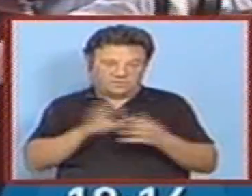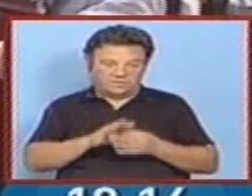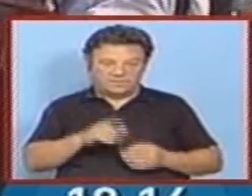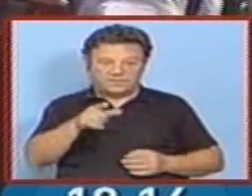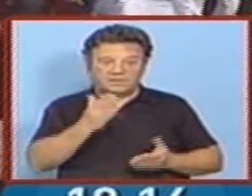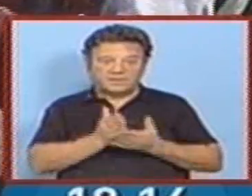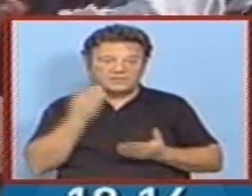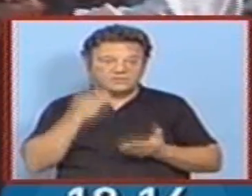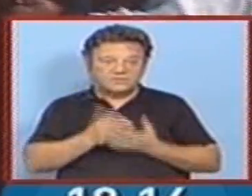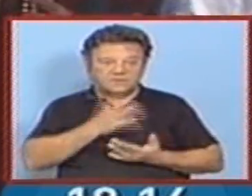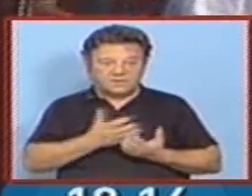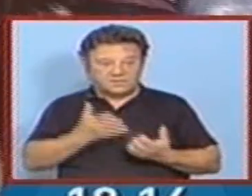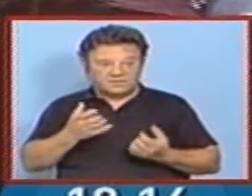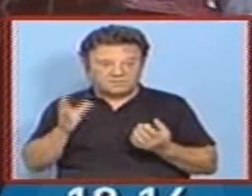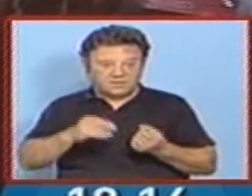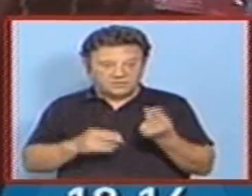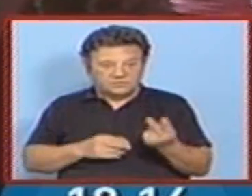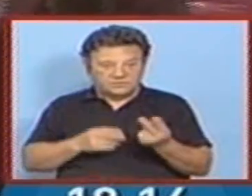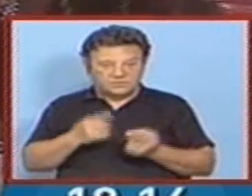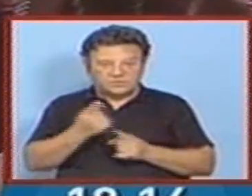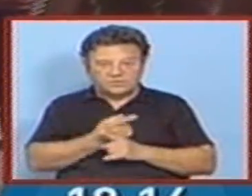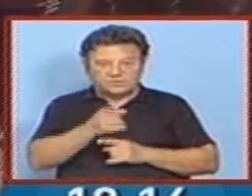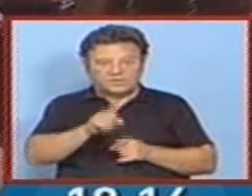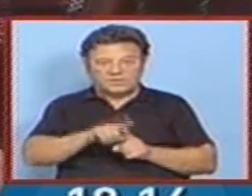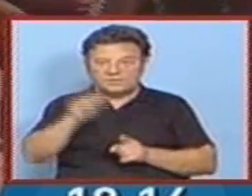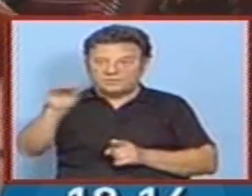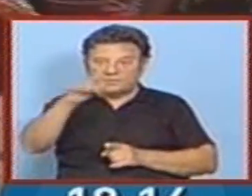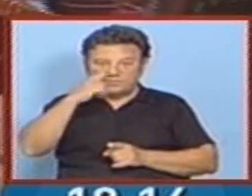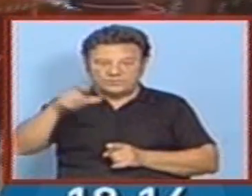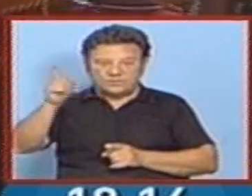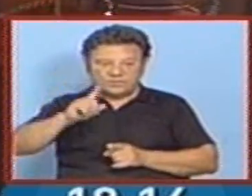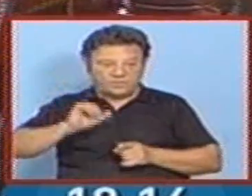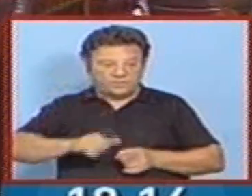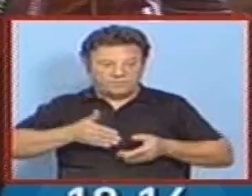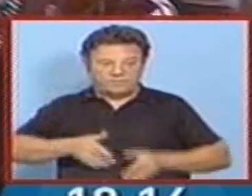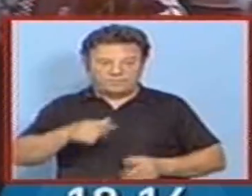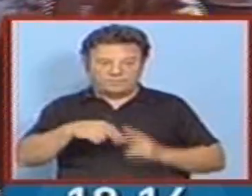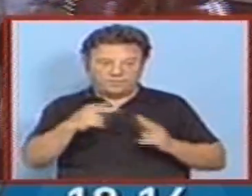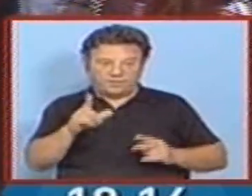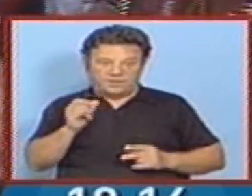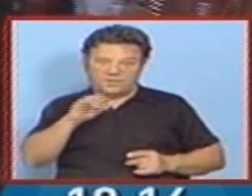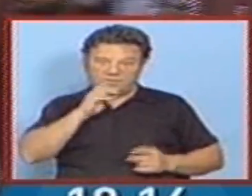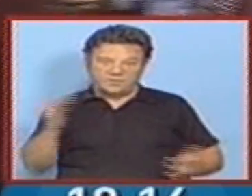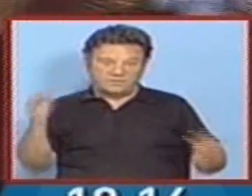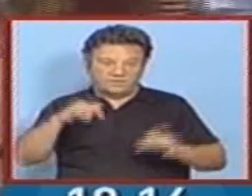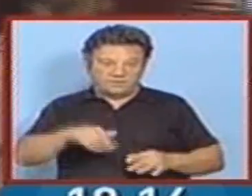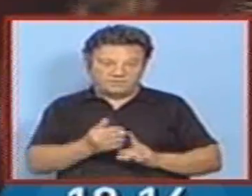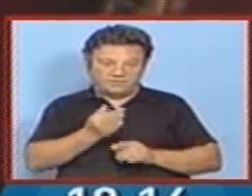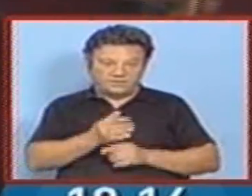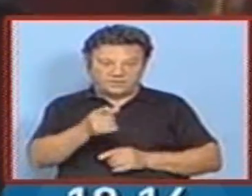enfim, para chamar as pessoas que não são aqui de Ponto de Lima para virem para estas festas. As Feiras Novas são cultura, são